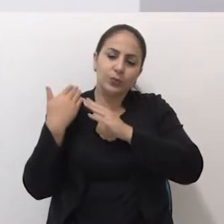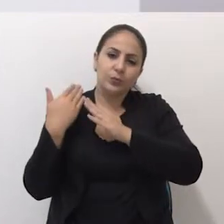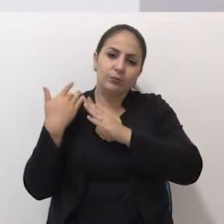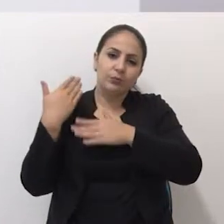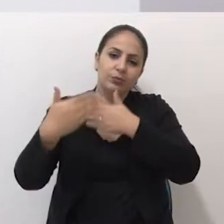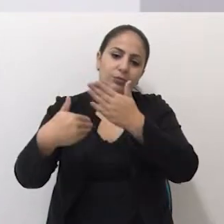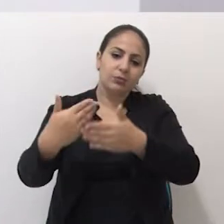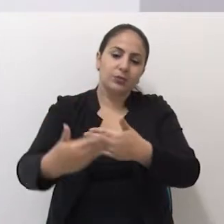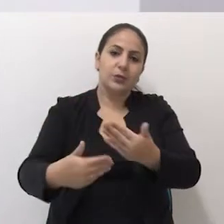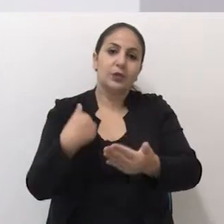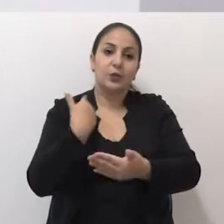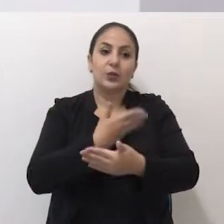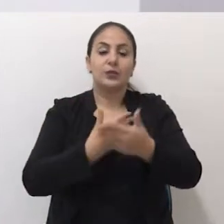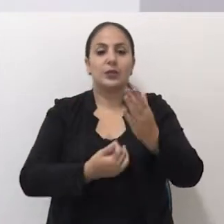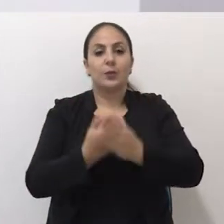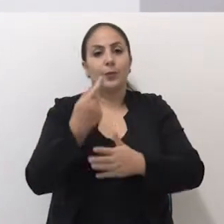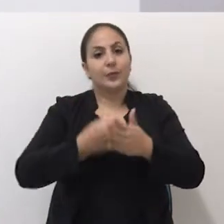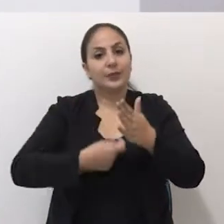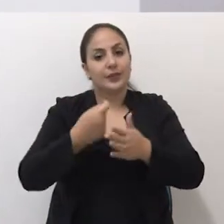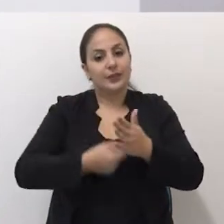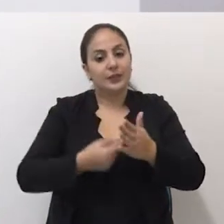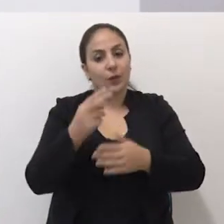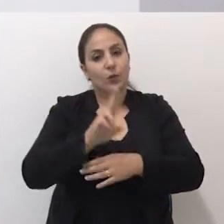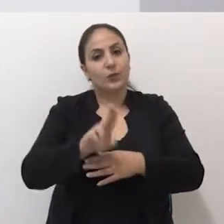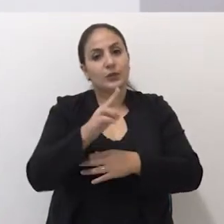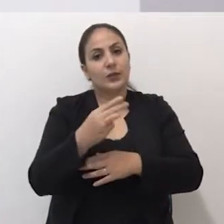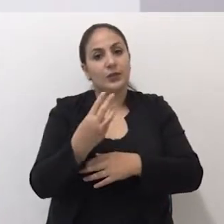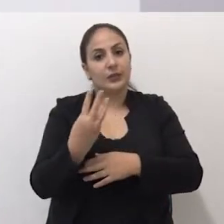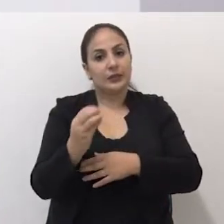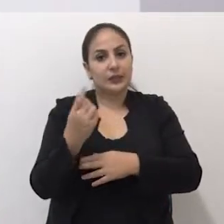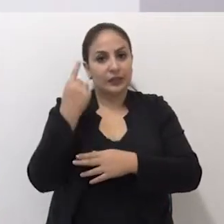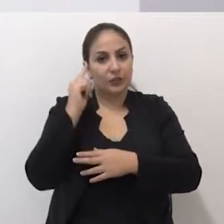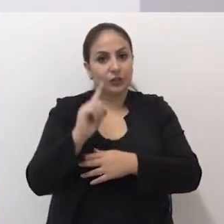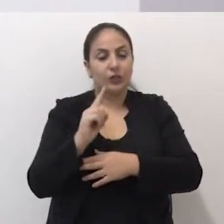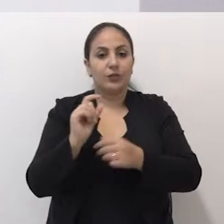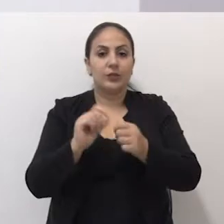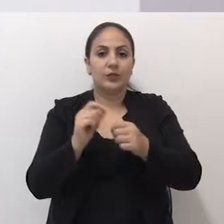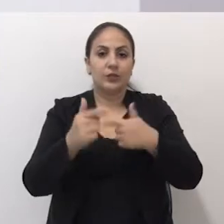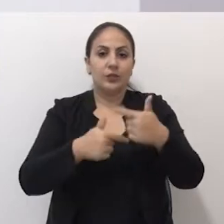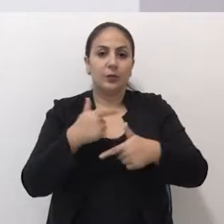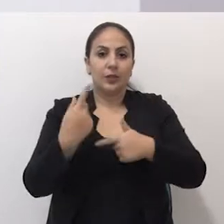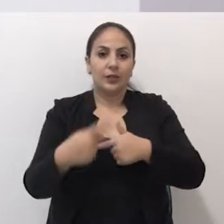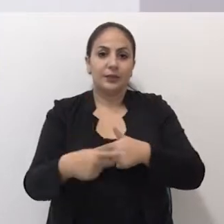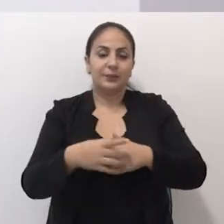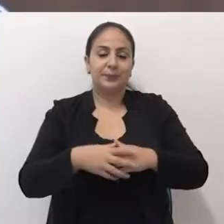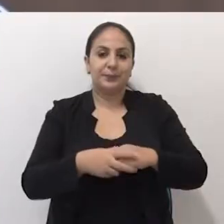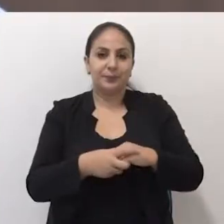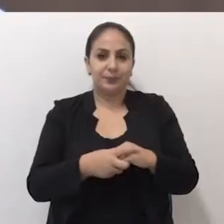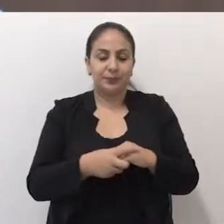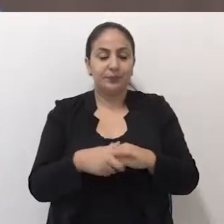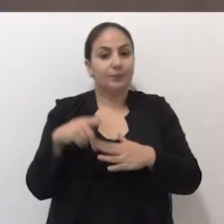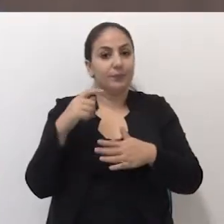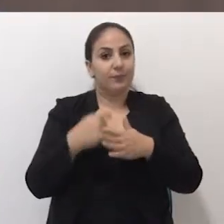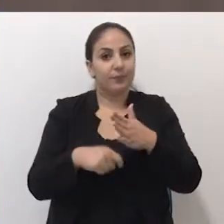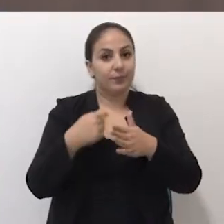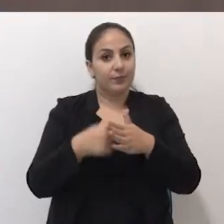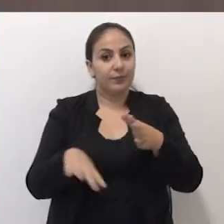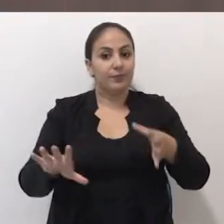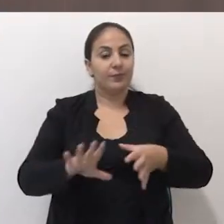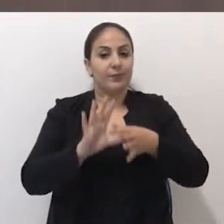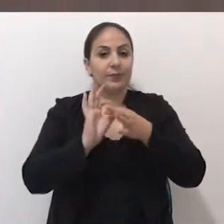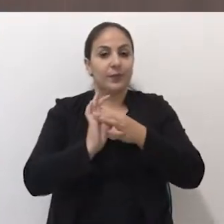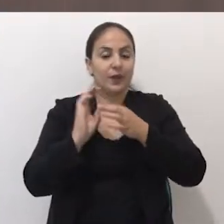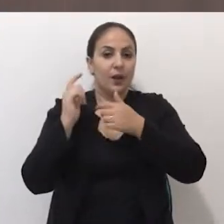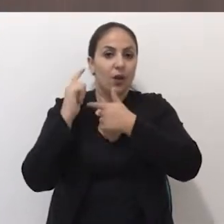bagagem que a gente criou nós vamos tentar aplicar dentro desses 30 dias aqui, oferecendo um trabalho aqui na Câmara de Vereadores. Suas bandeiras